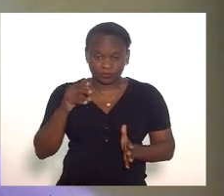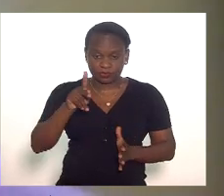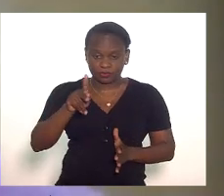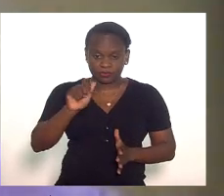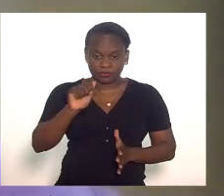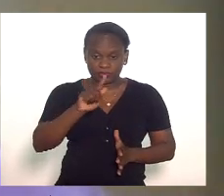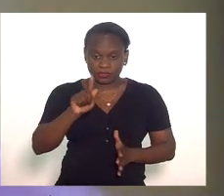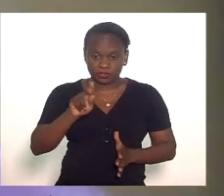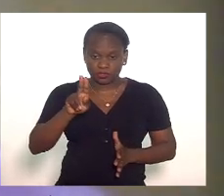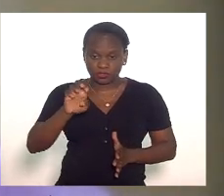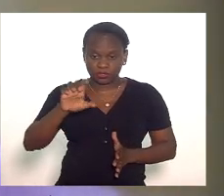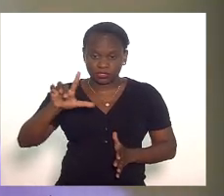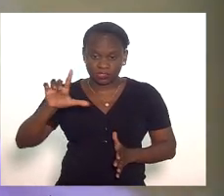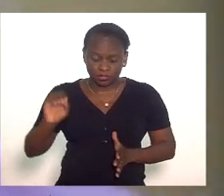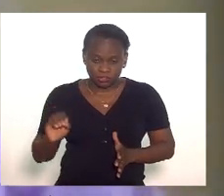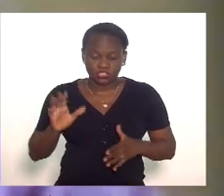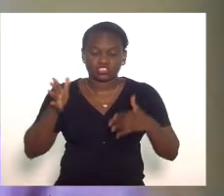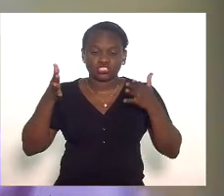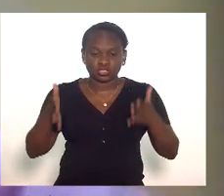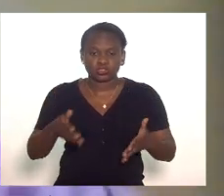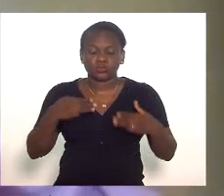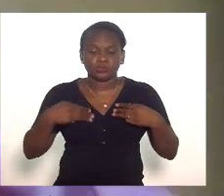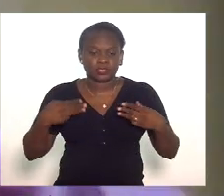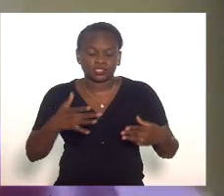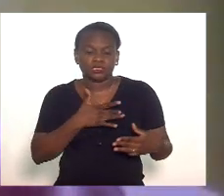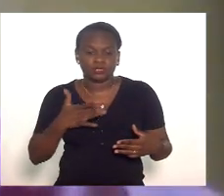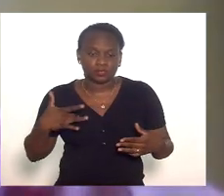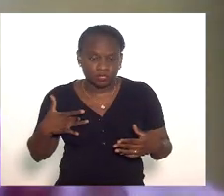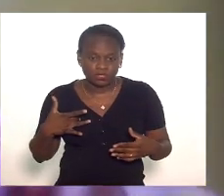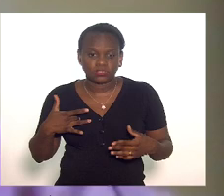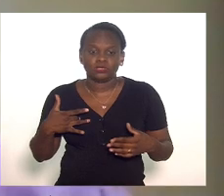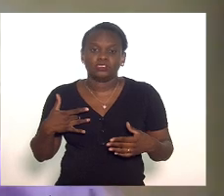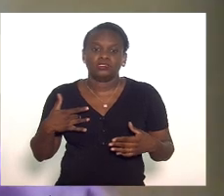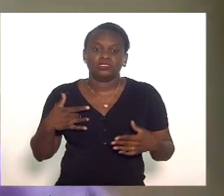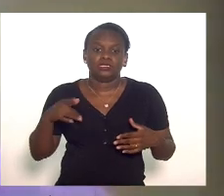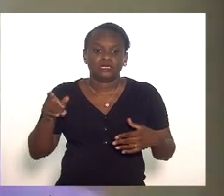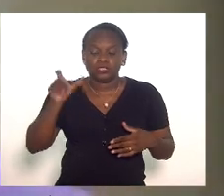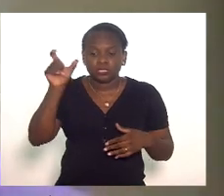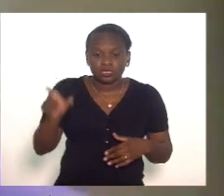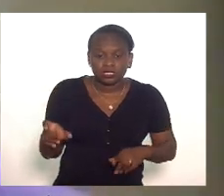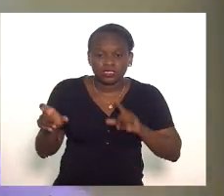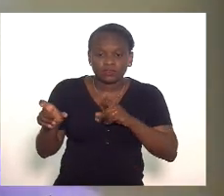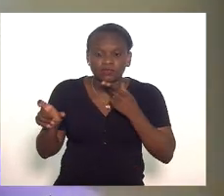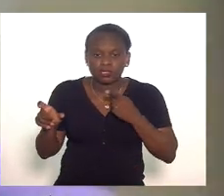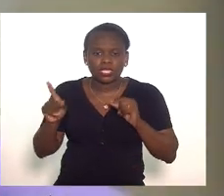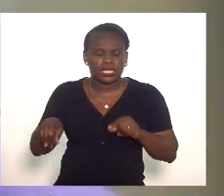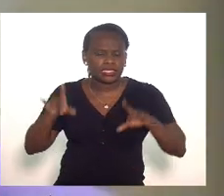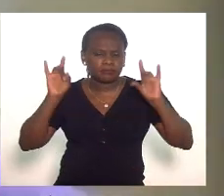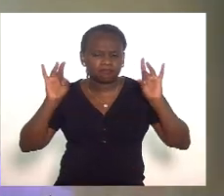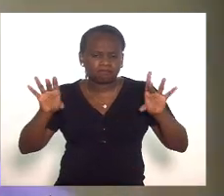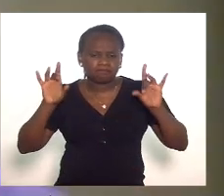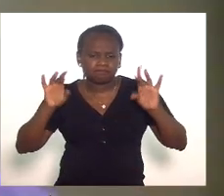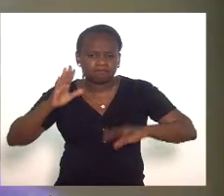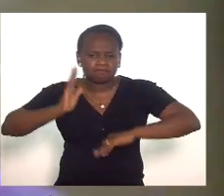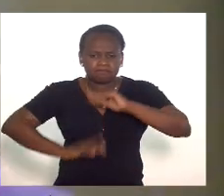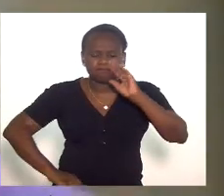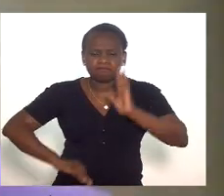Pazuello chegou ao ministério da saúde com a pecha de que era um especialista